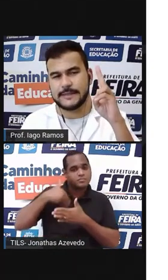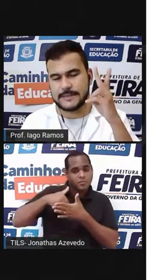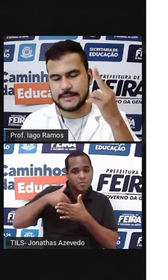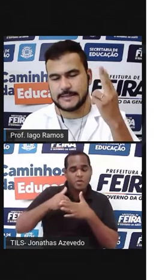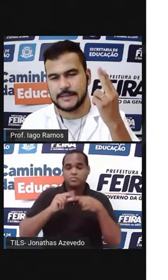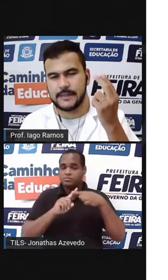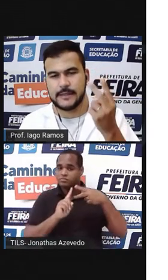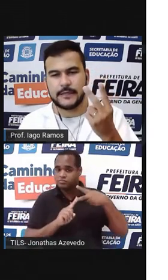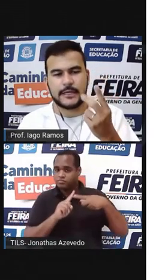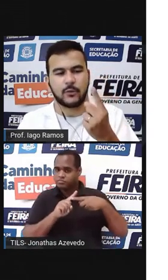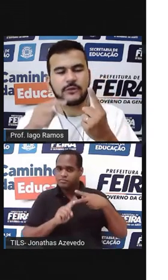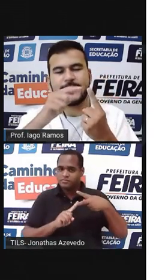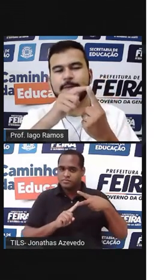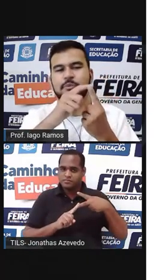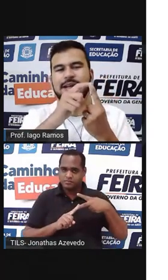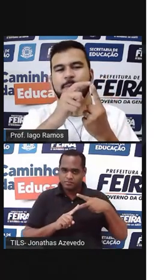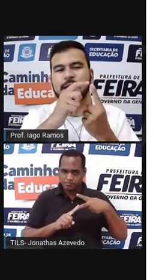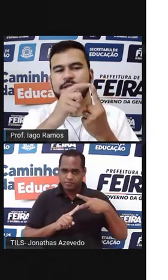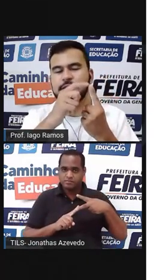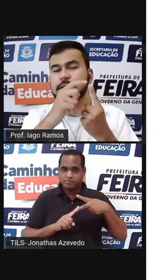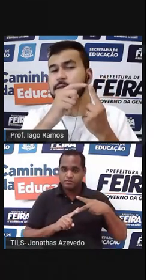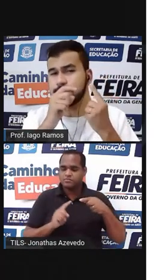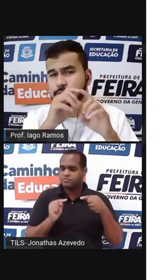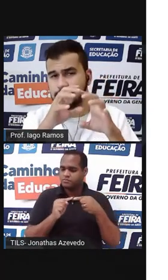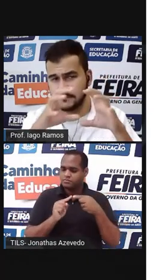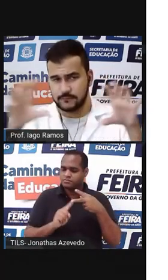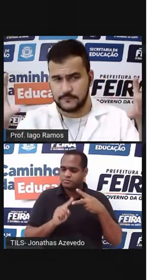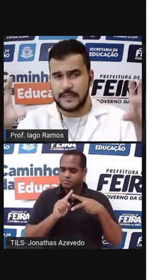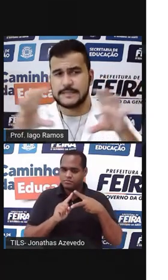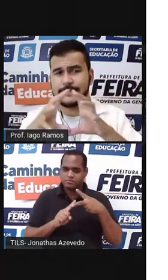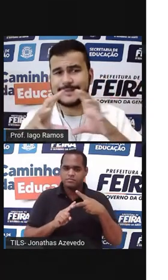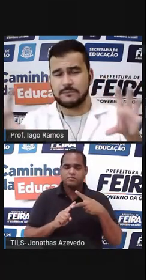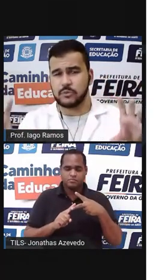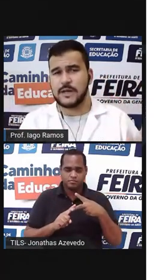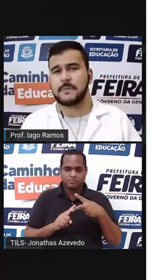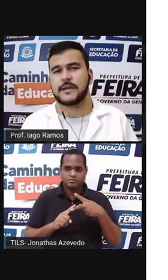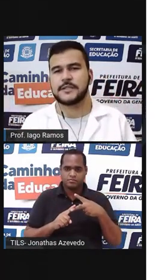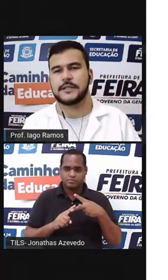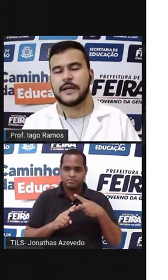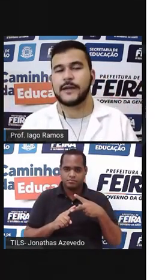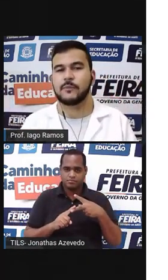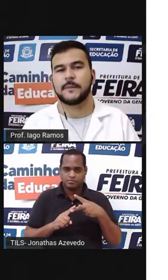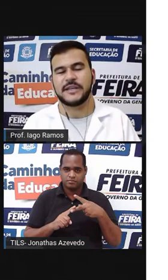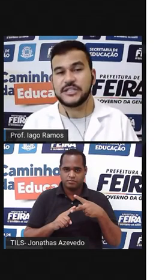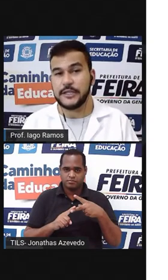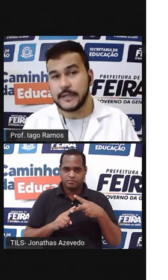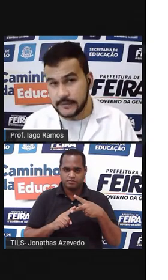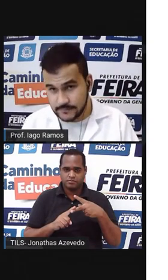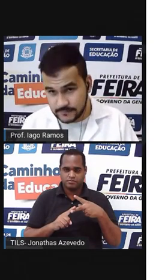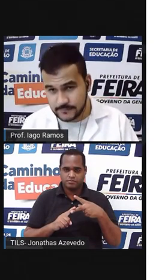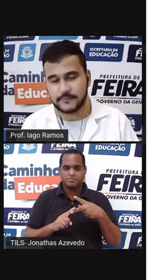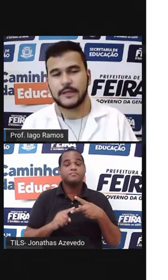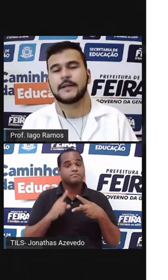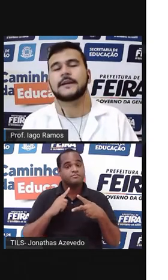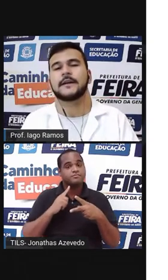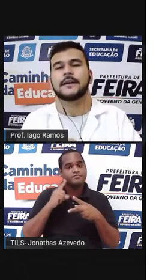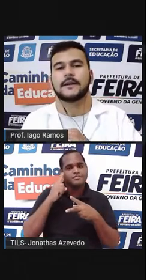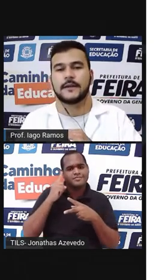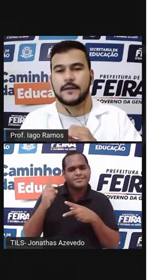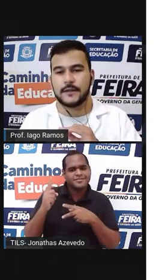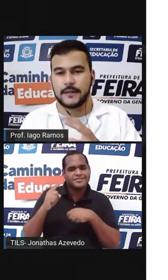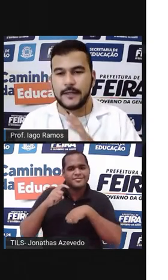grandezas. Que é o tempo da partida. Esse tempo da partida é uma medida, né?